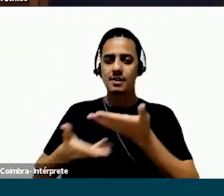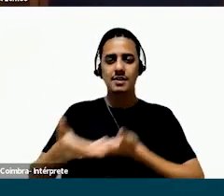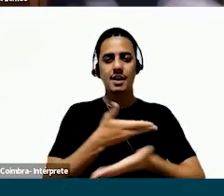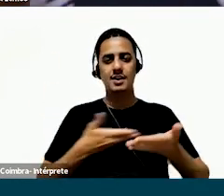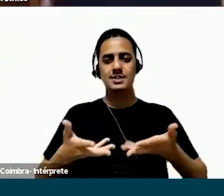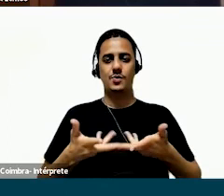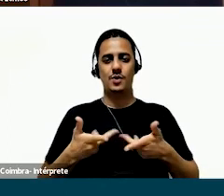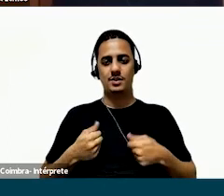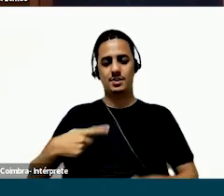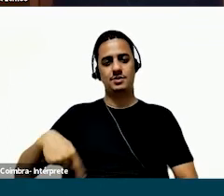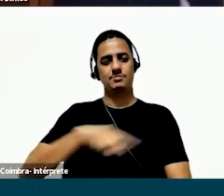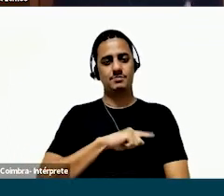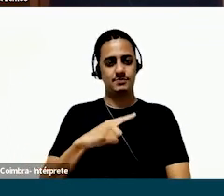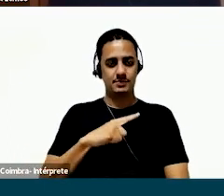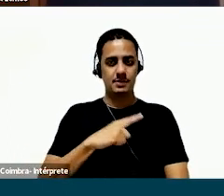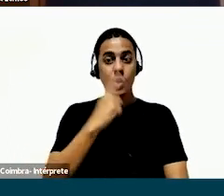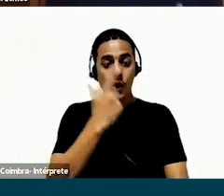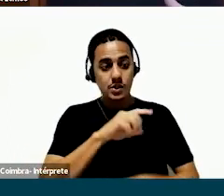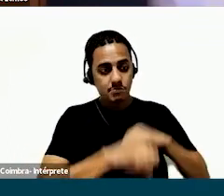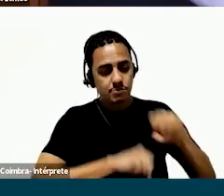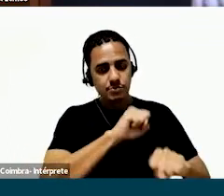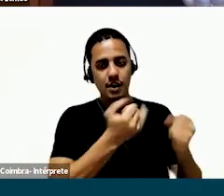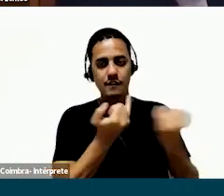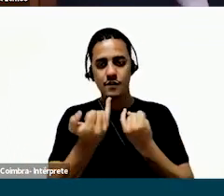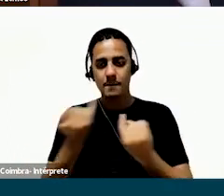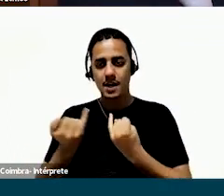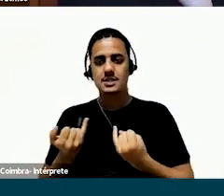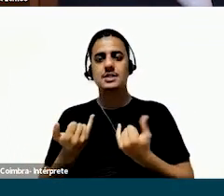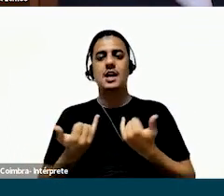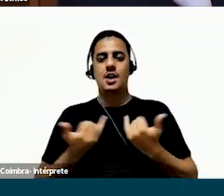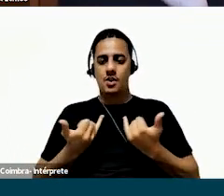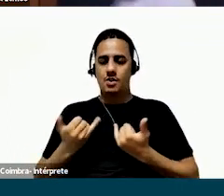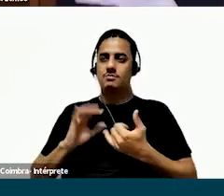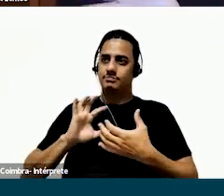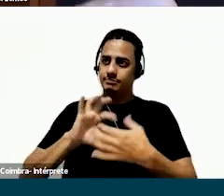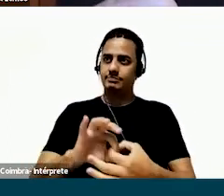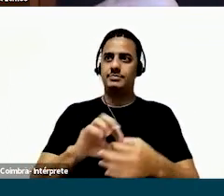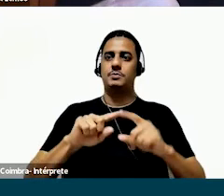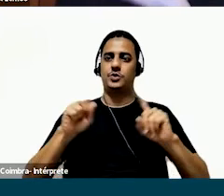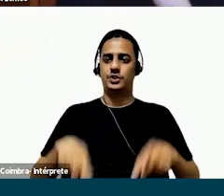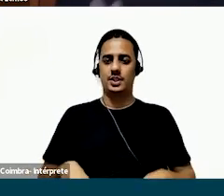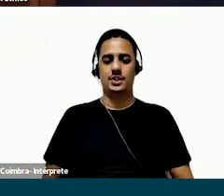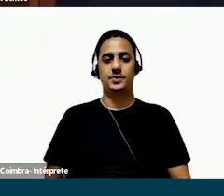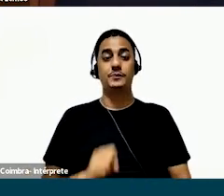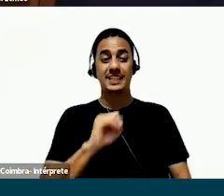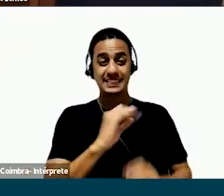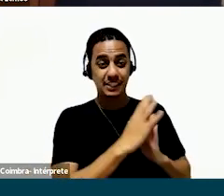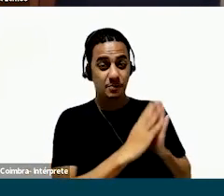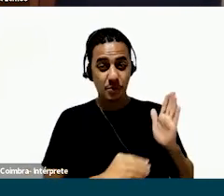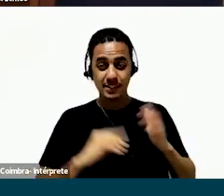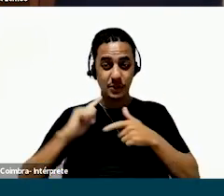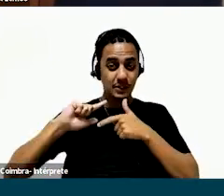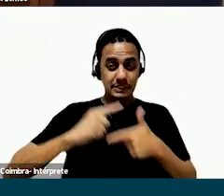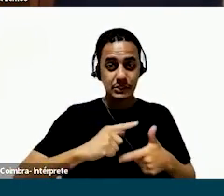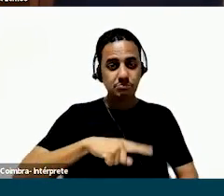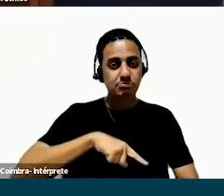a interação de qualidade que a gente precisava para buscar as informações para esse projeto. Então, aqui, quando o modelo tradicional